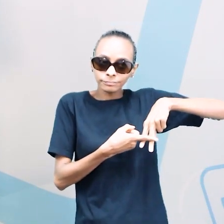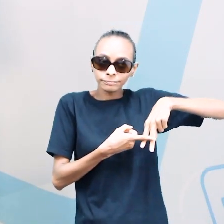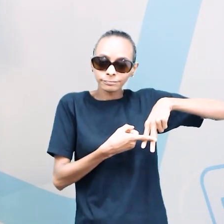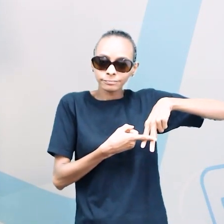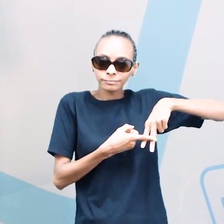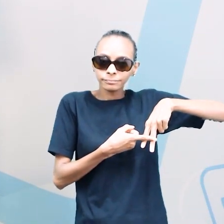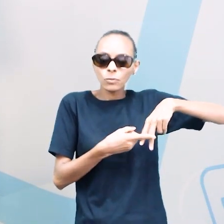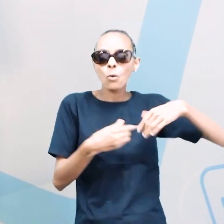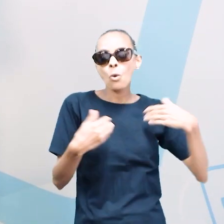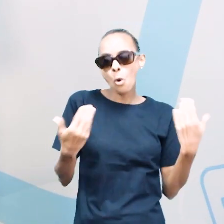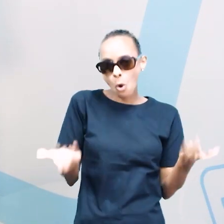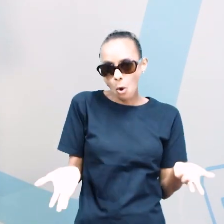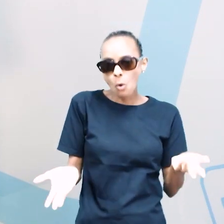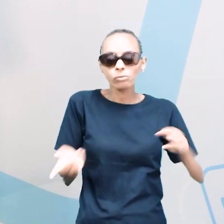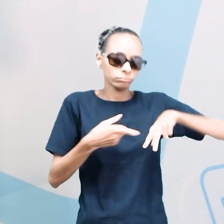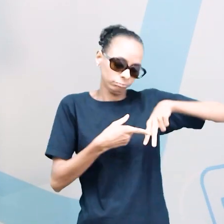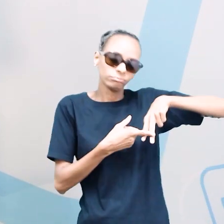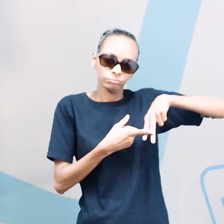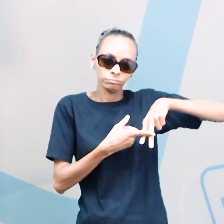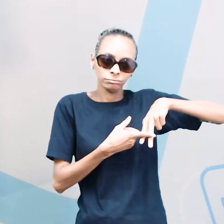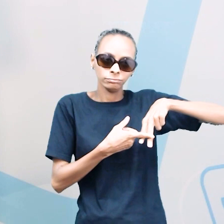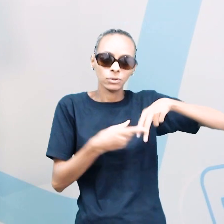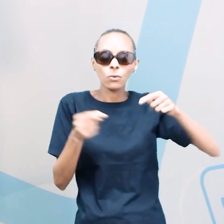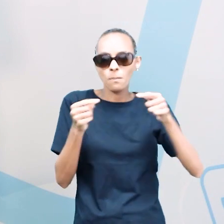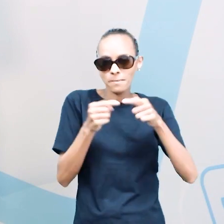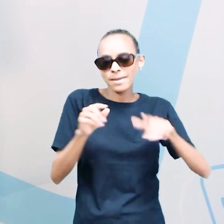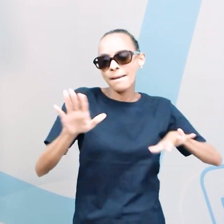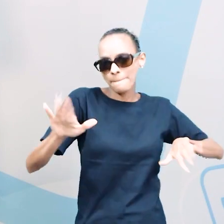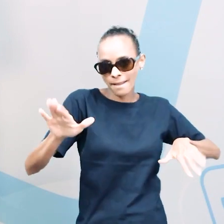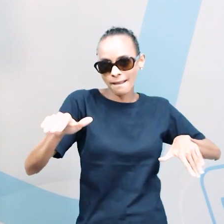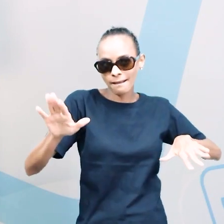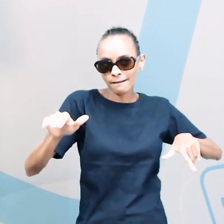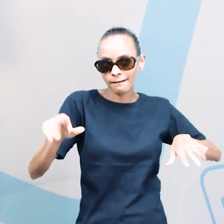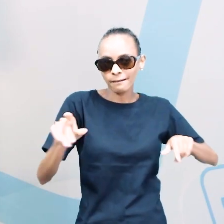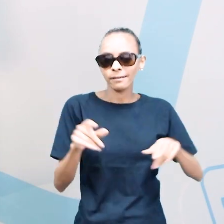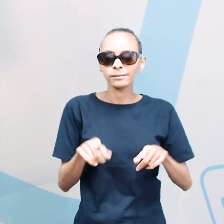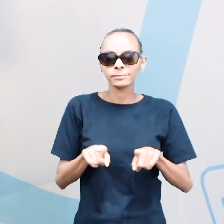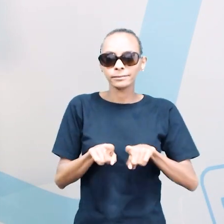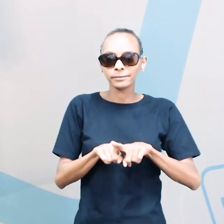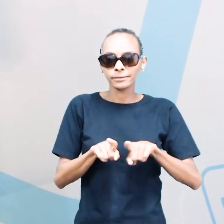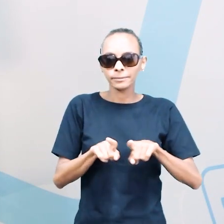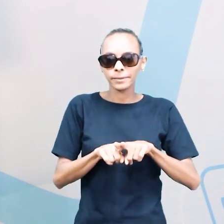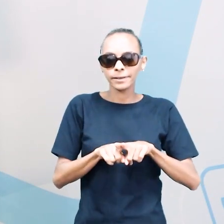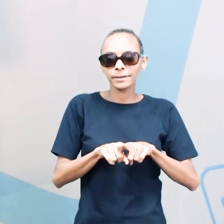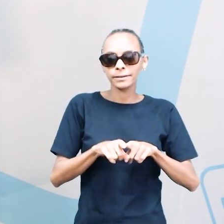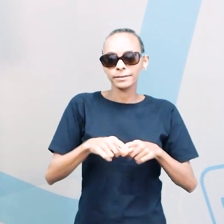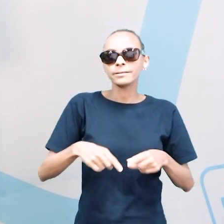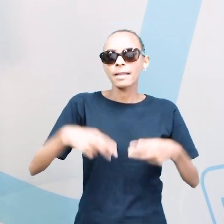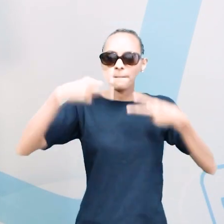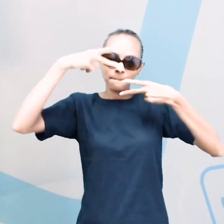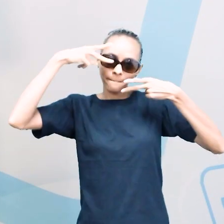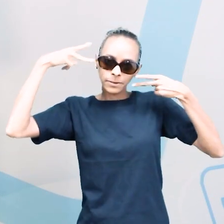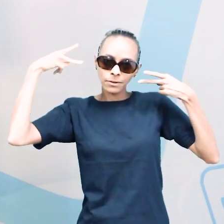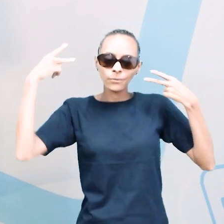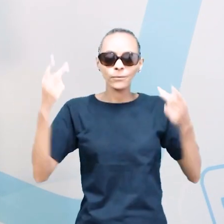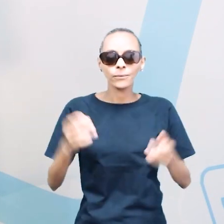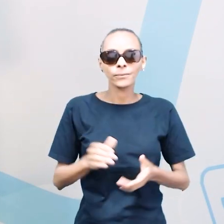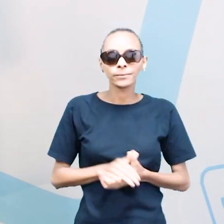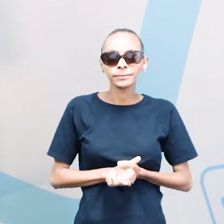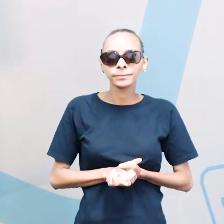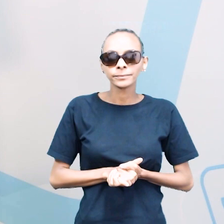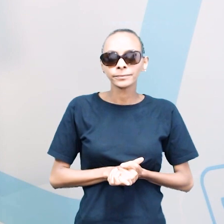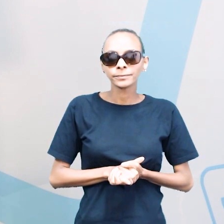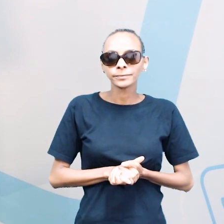trunks, trunks, swimsuit, swimsuit,